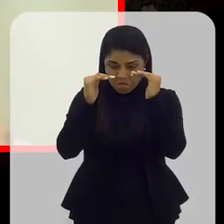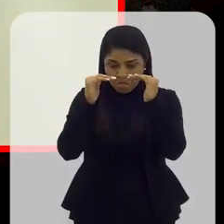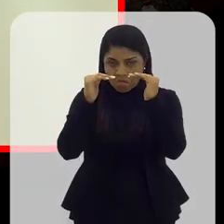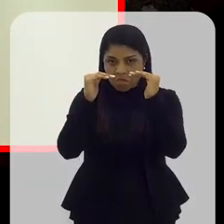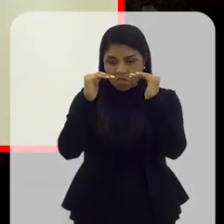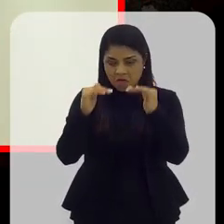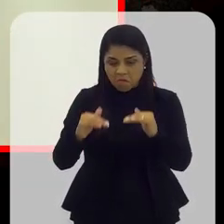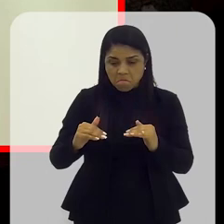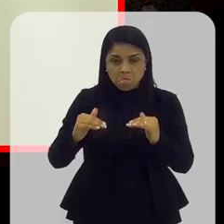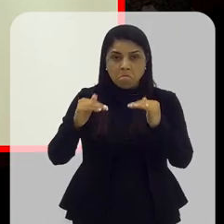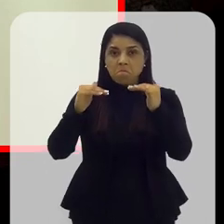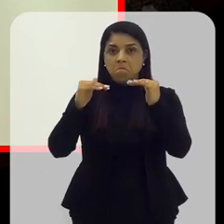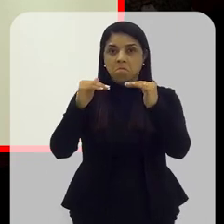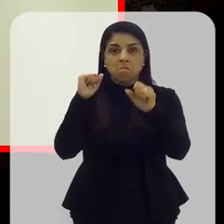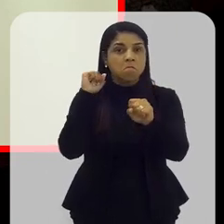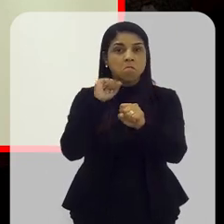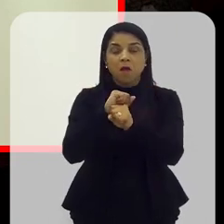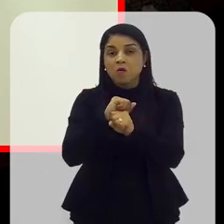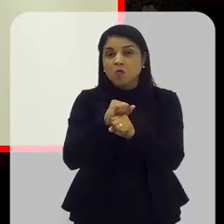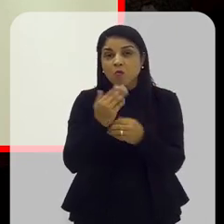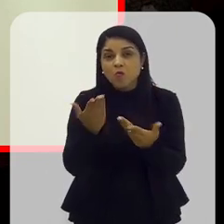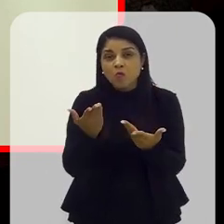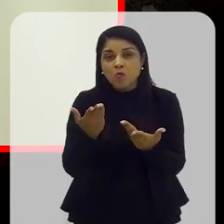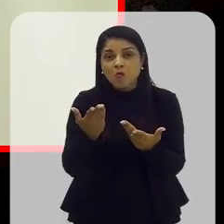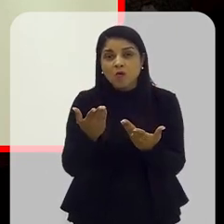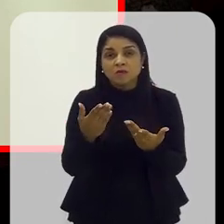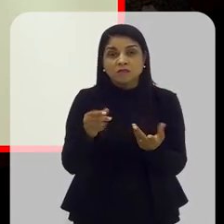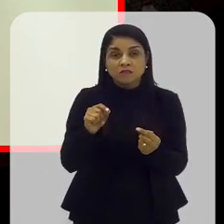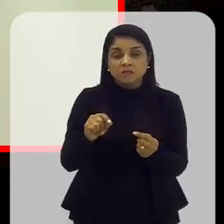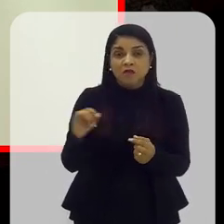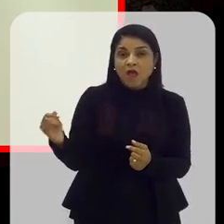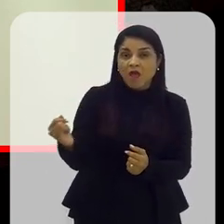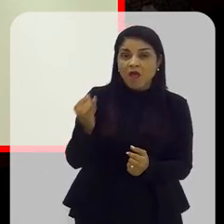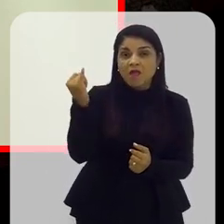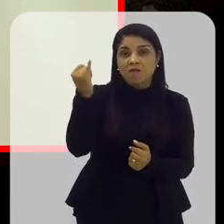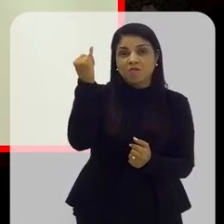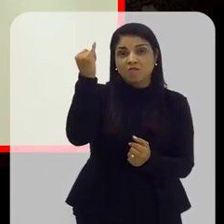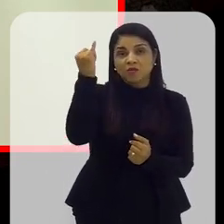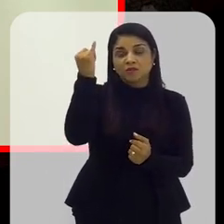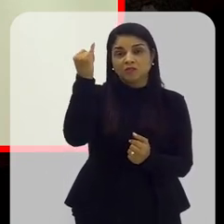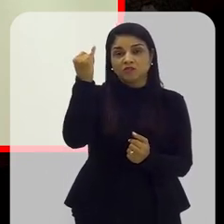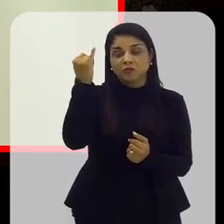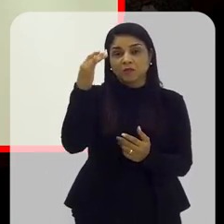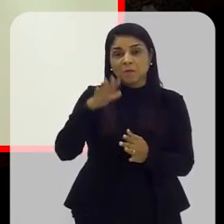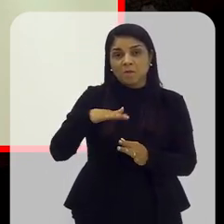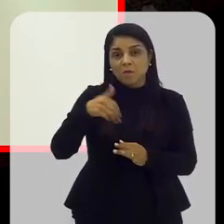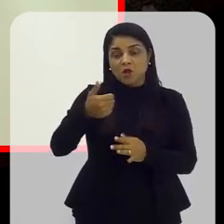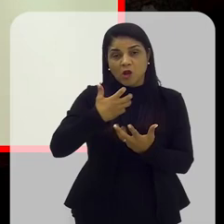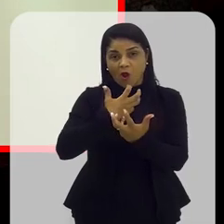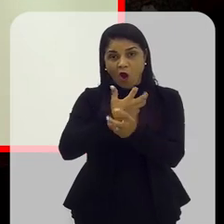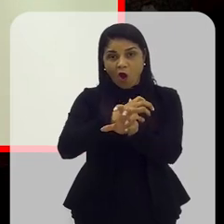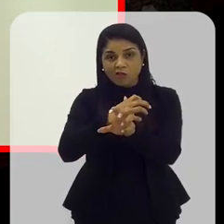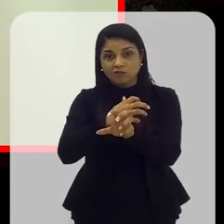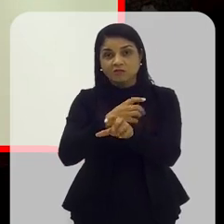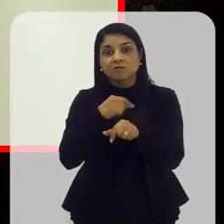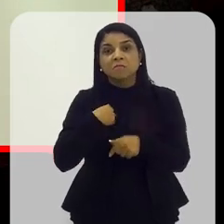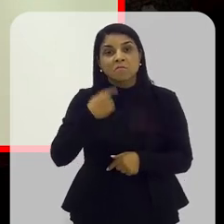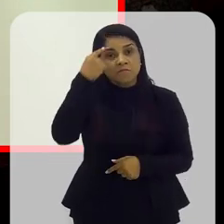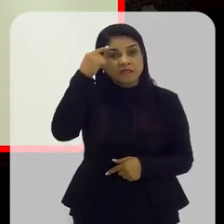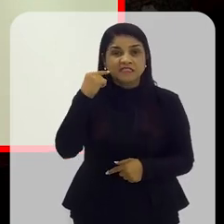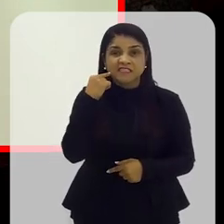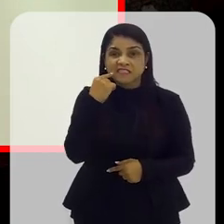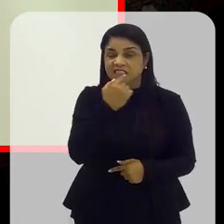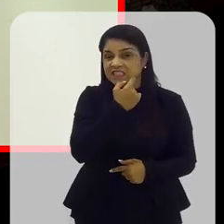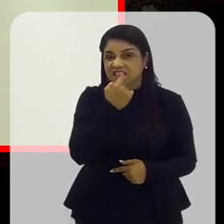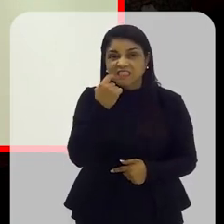estacionada. Você imagina se isso foi importante para diminuir a mineralização óssea, imagina a mineralização